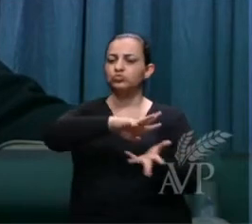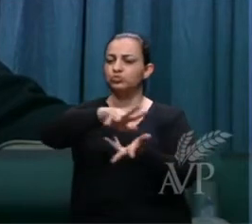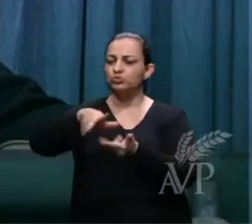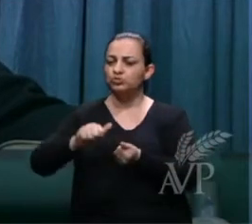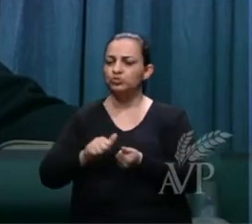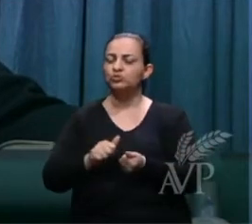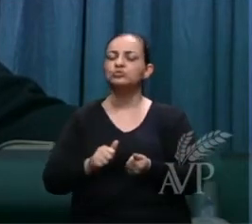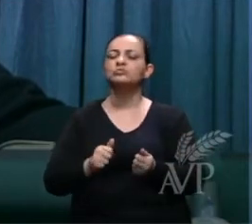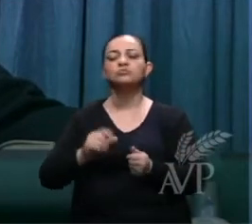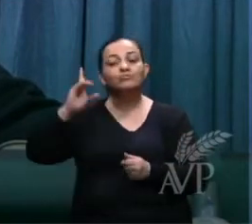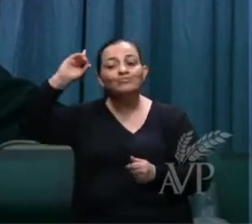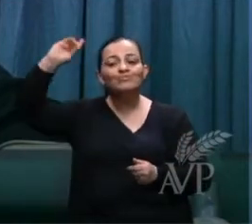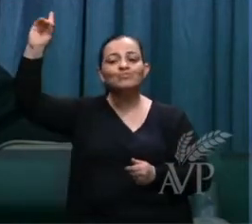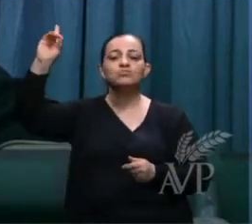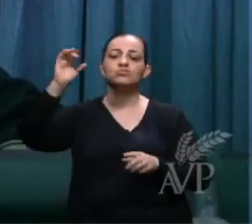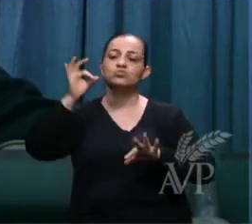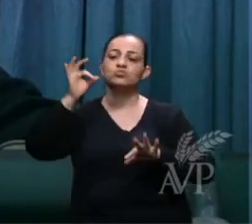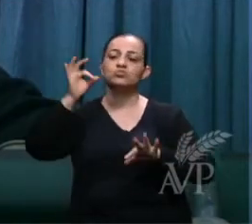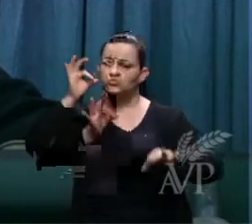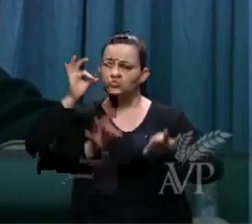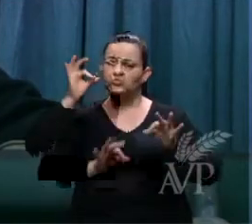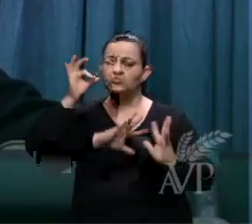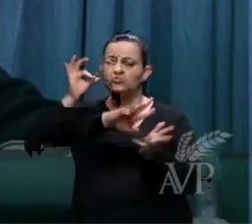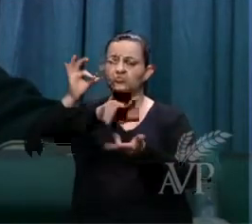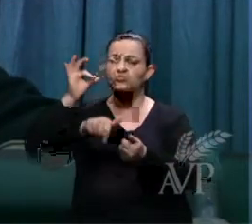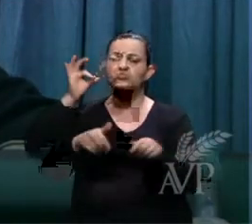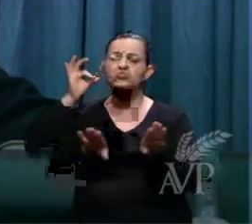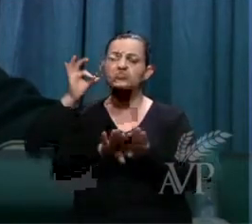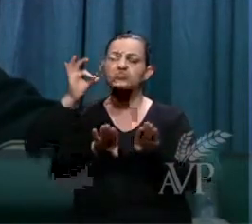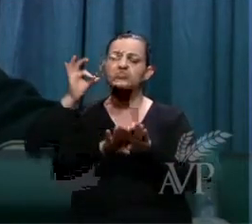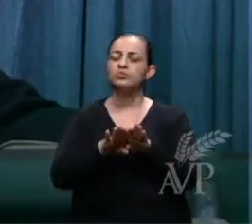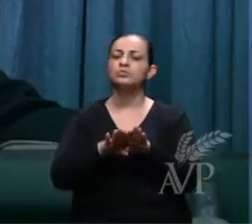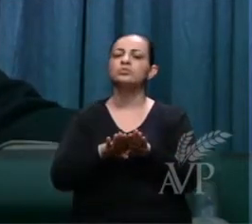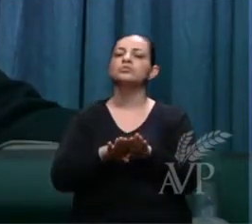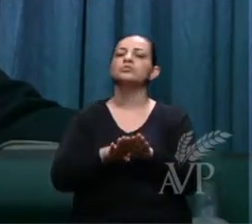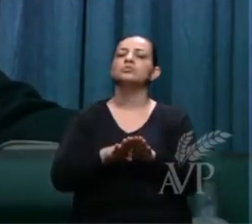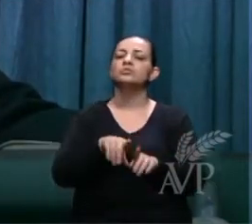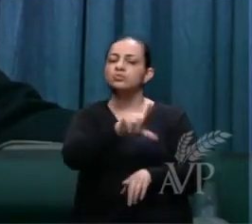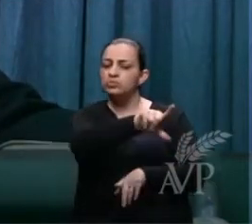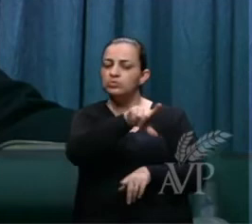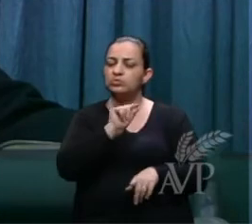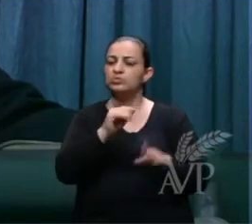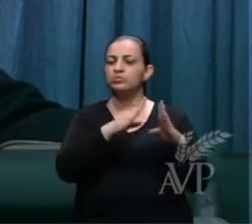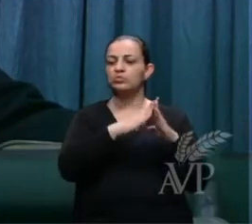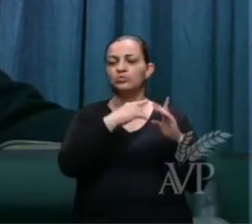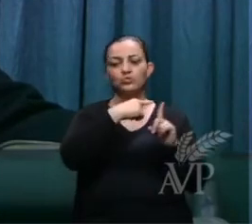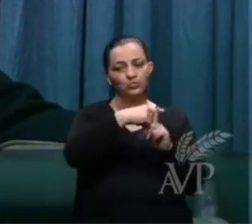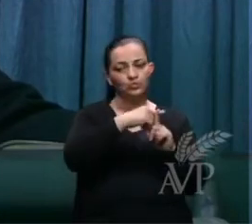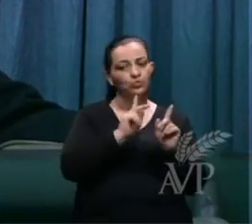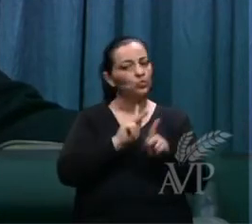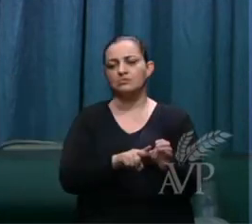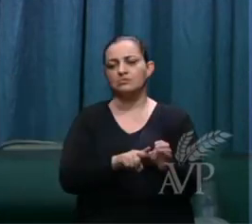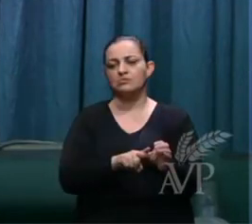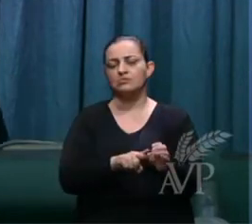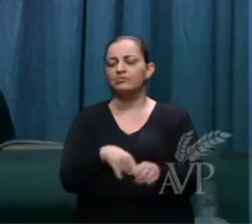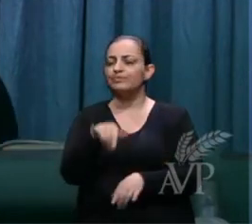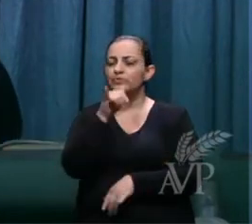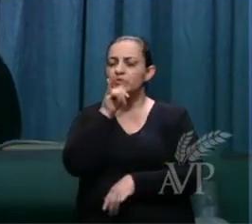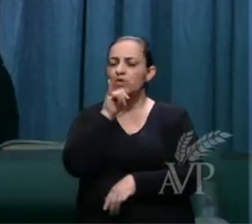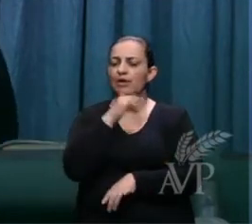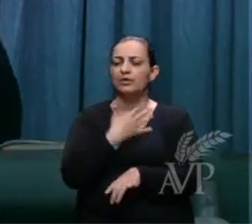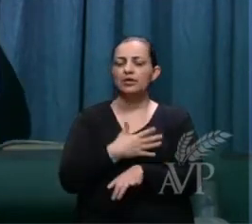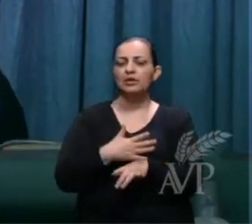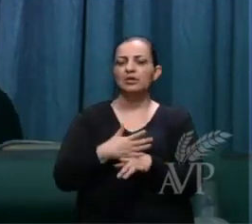e Deus julgará o mundo através da sua igreja, do seu povo. dizer, trará